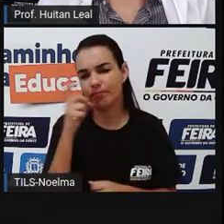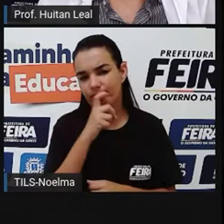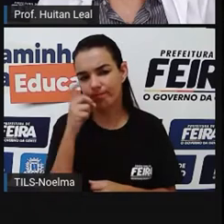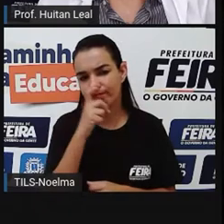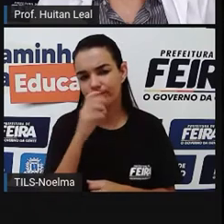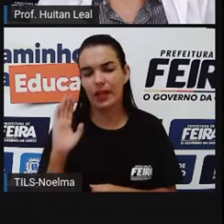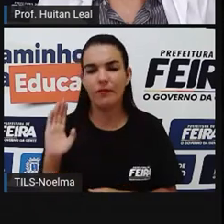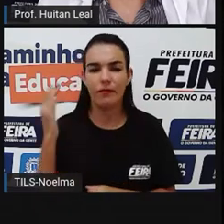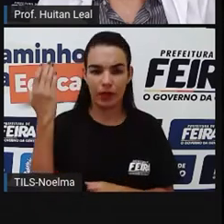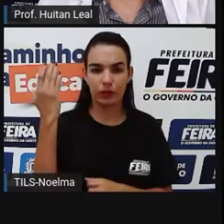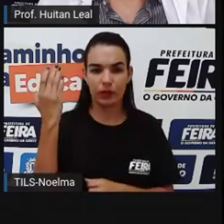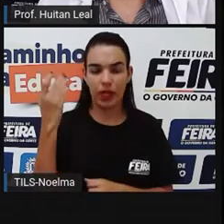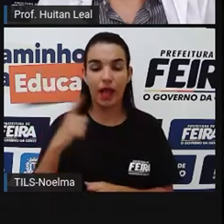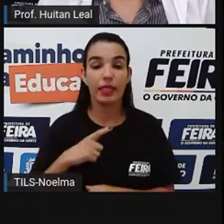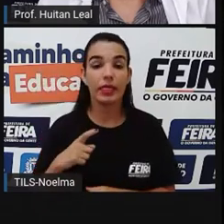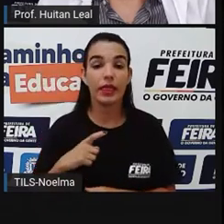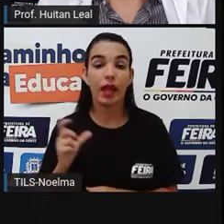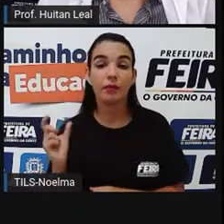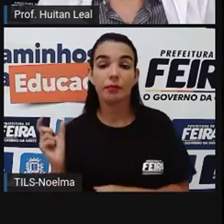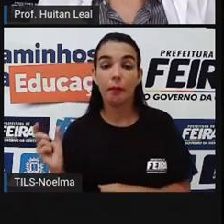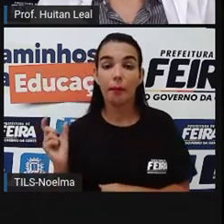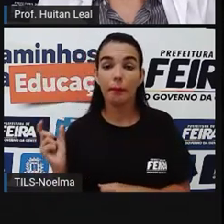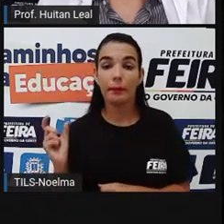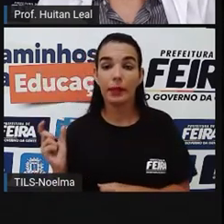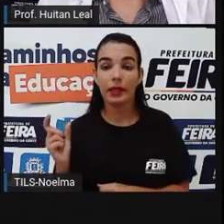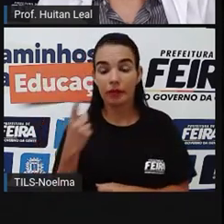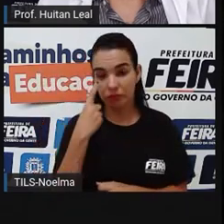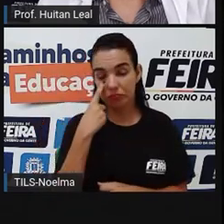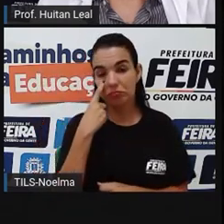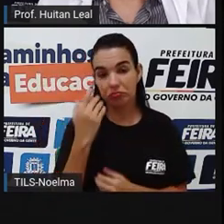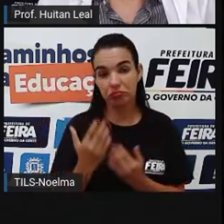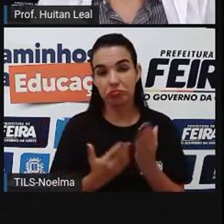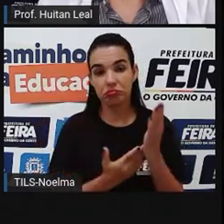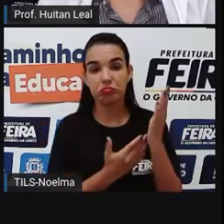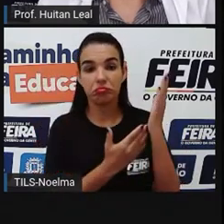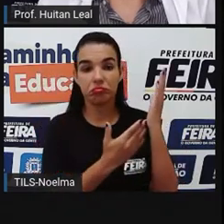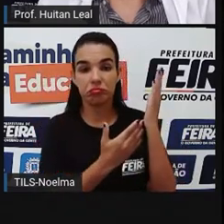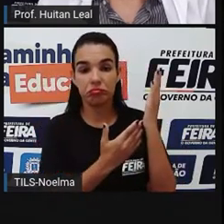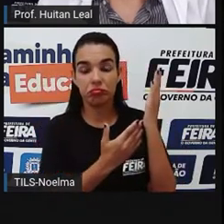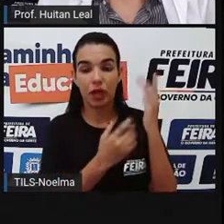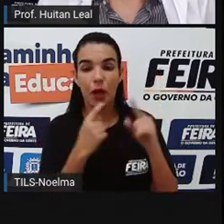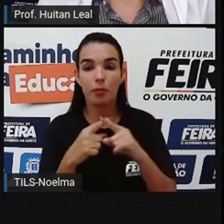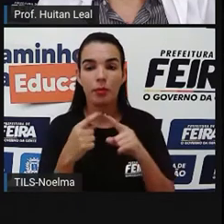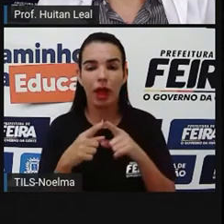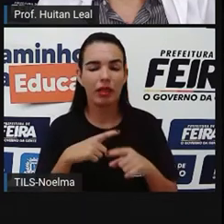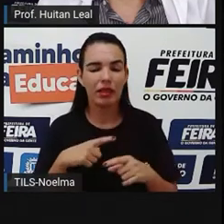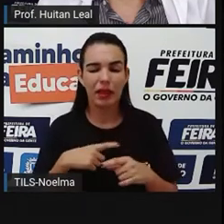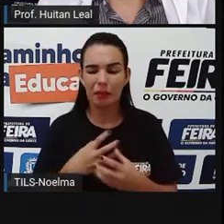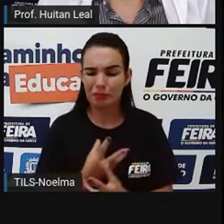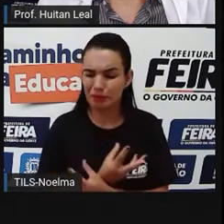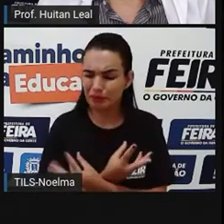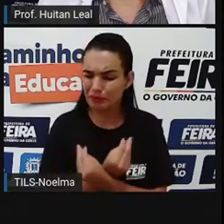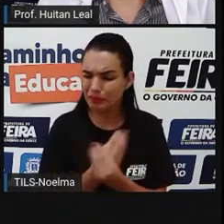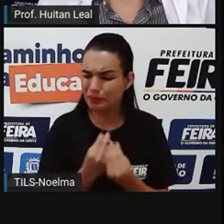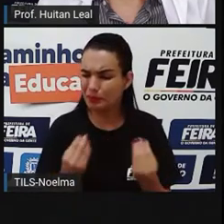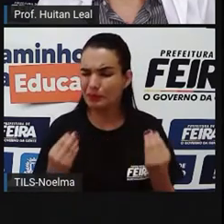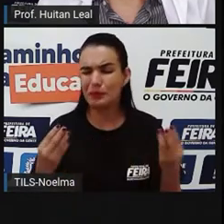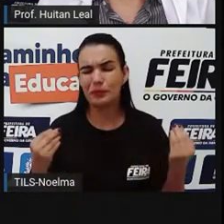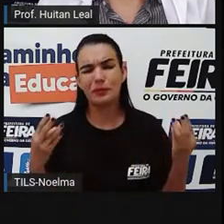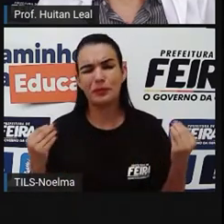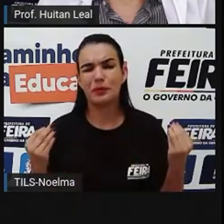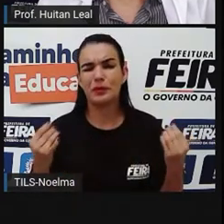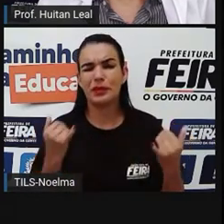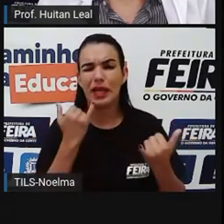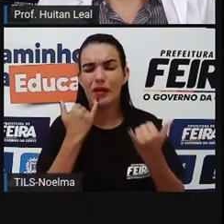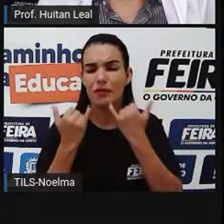que prejudica. É só observarmos o grande número de fake news. Eu não